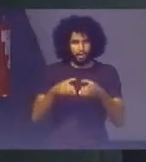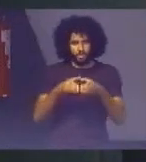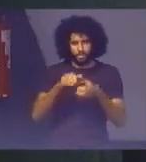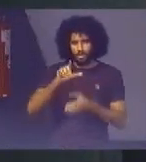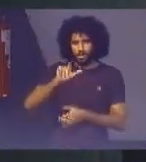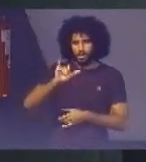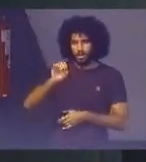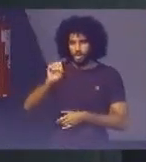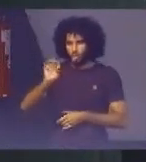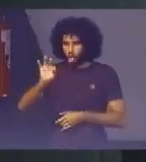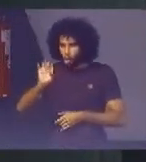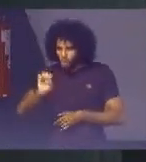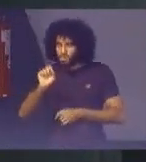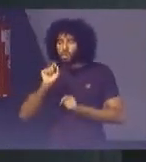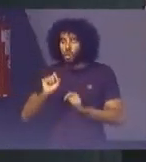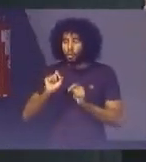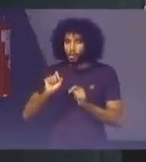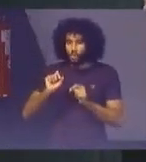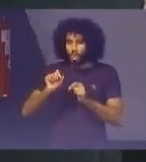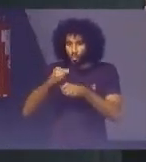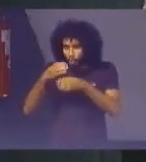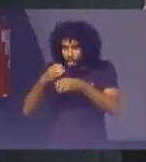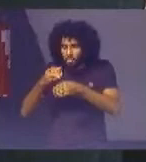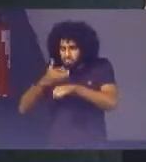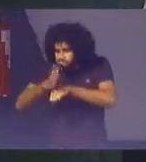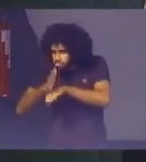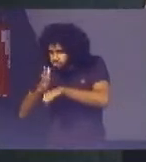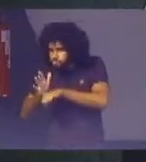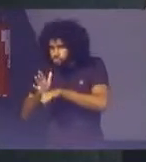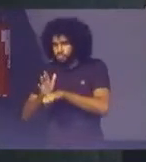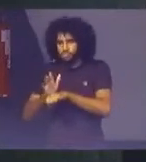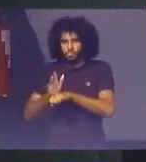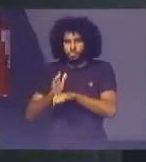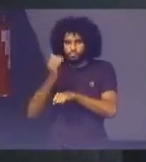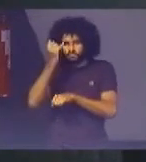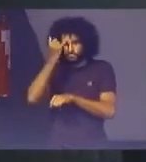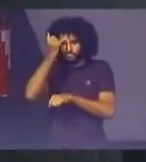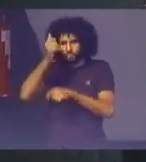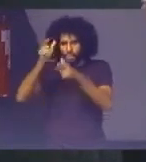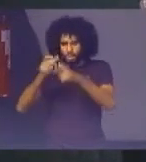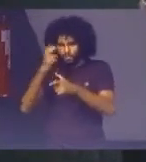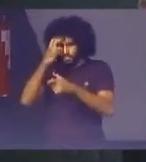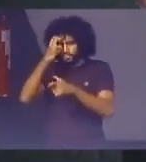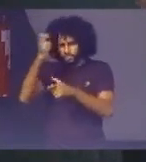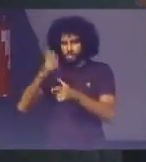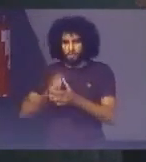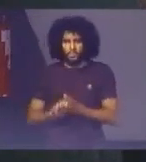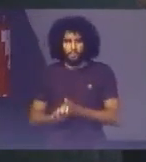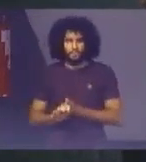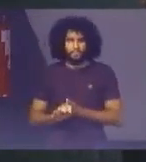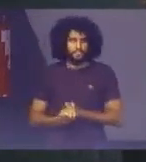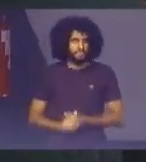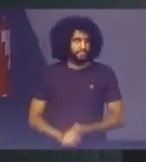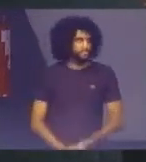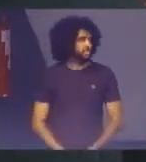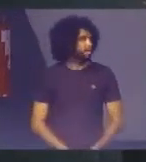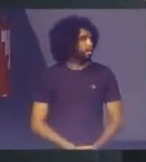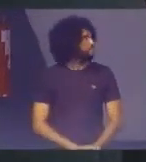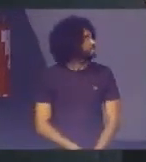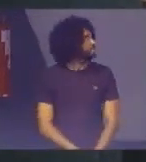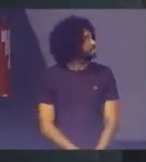laboratório De inovação Inteligência ODS LIODES É a sigla Dos laboratórios De inovação